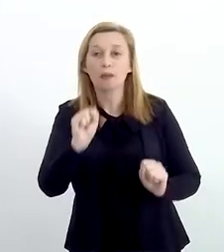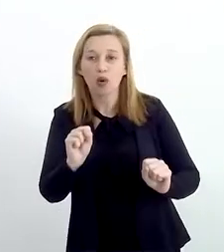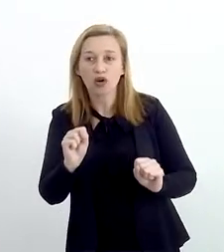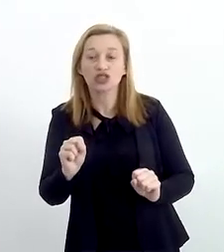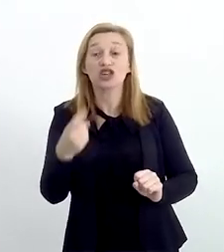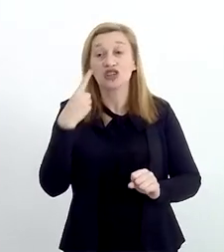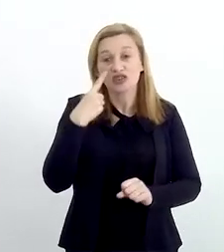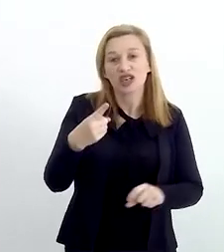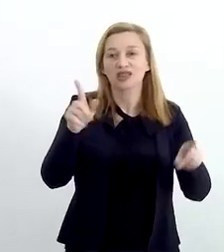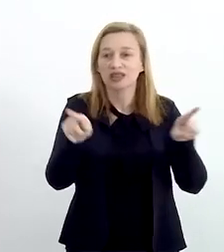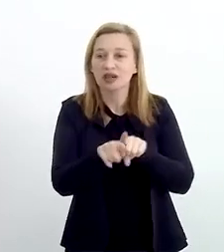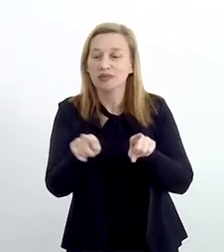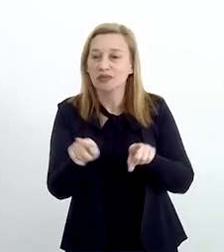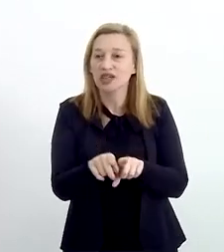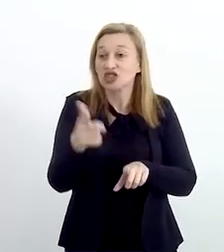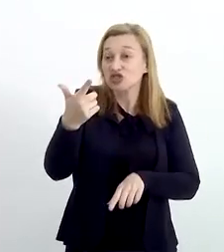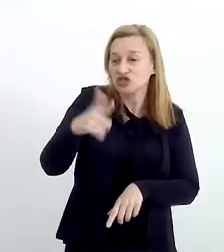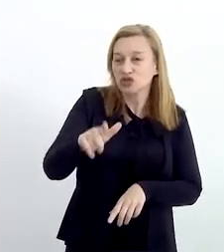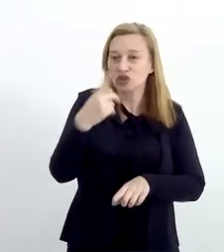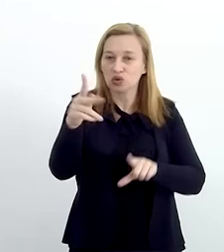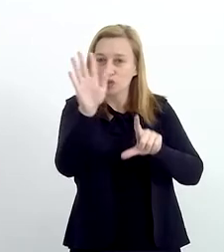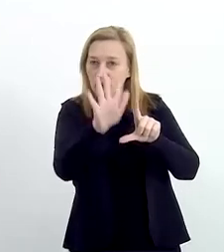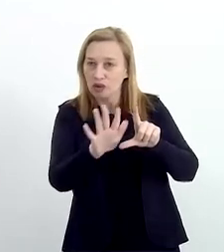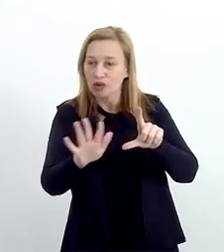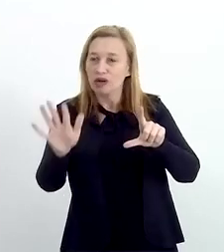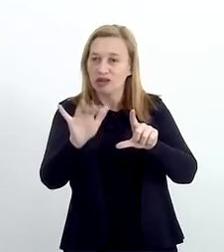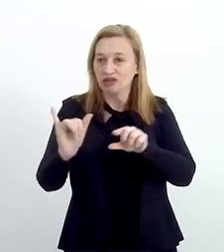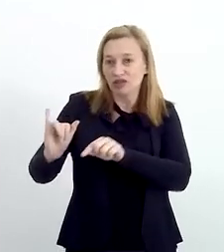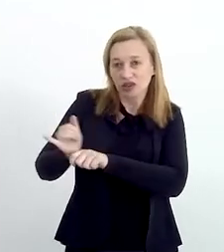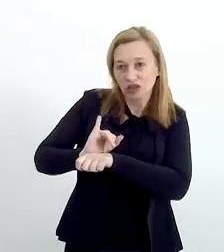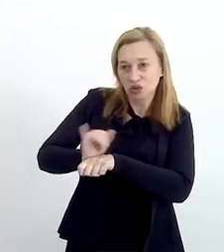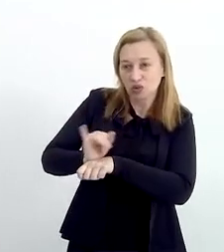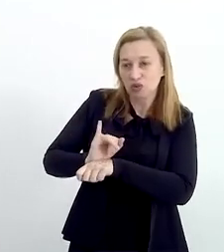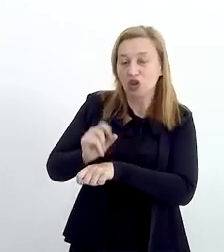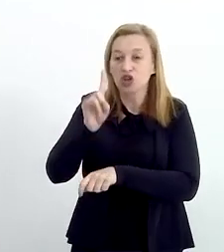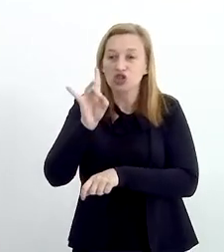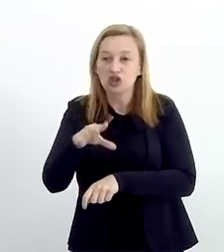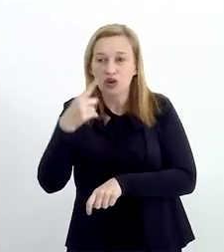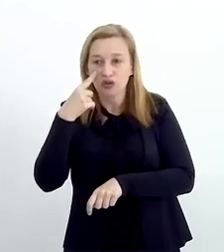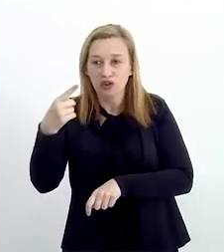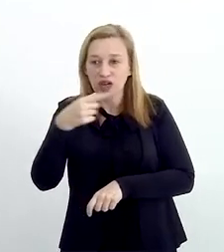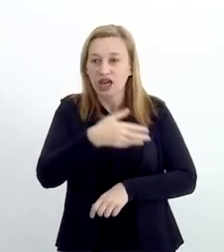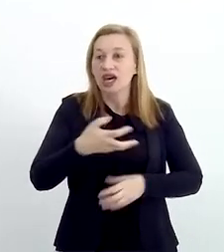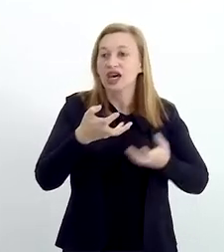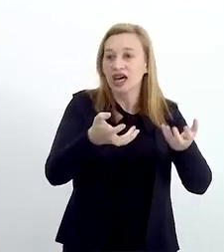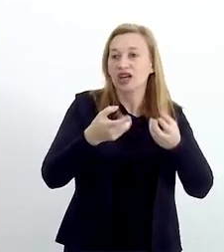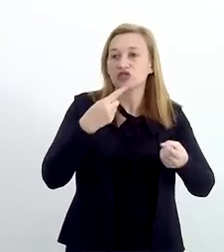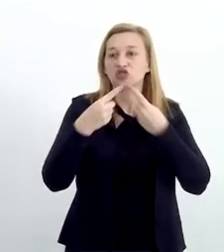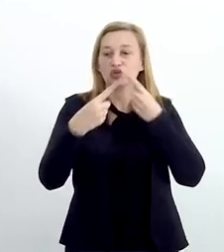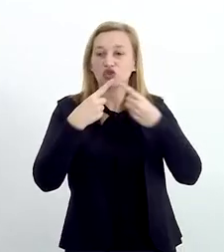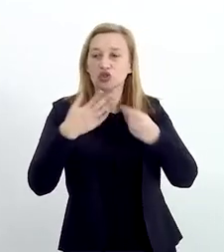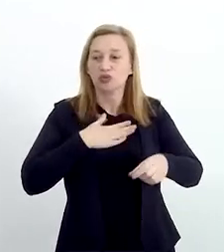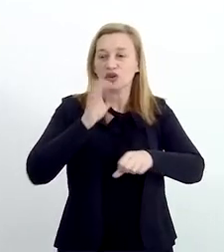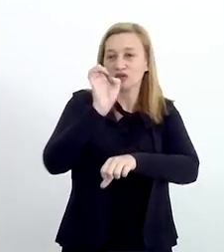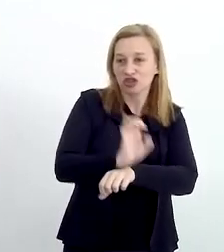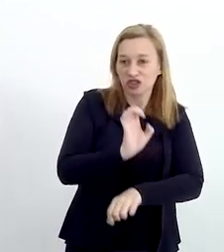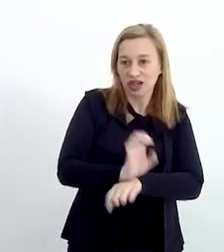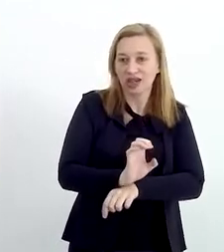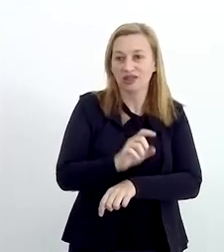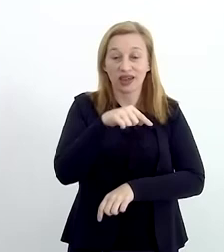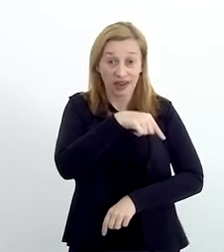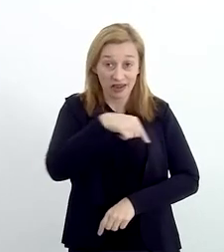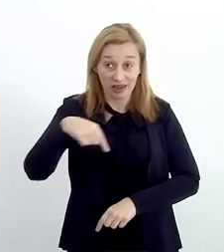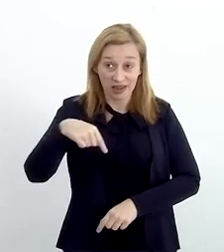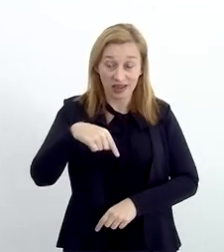com a gente, não esquece, você pode ouvir também esse programa na sua plataforma de áudio predileto. É só procurar o Quero